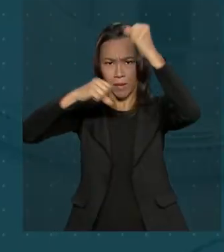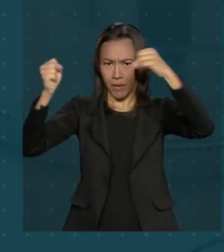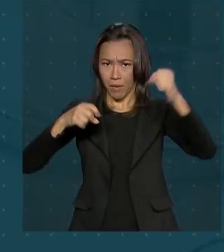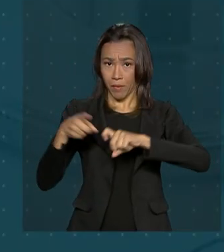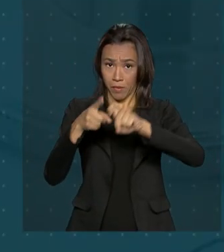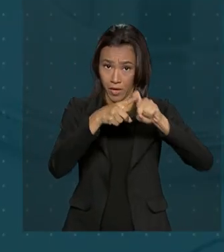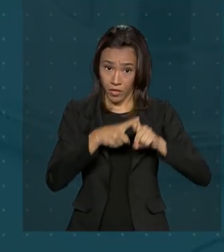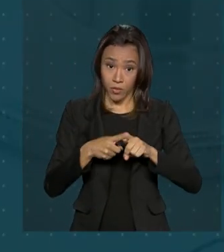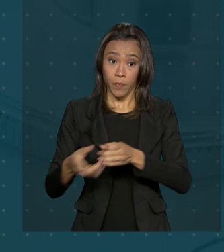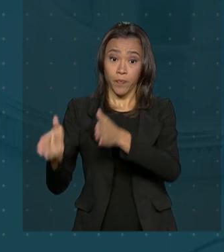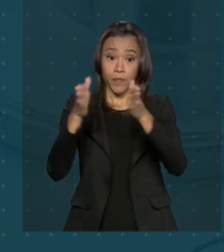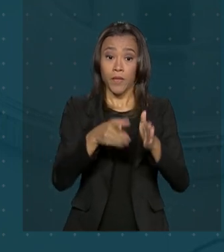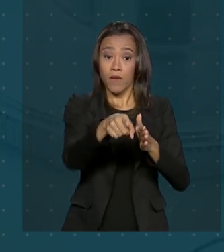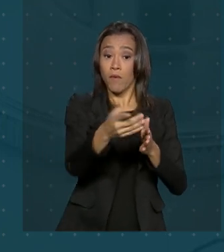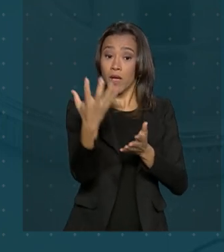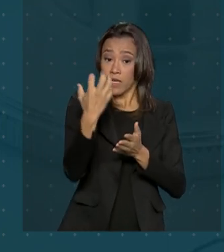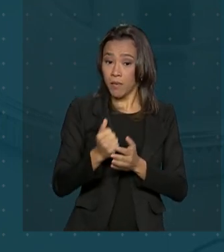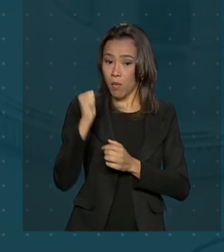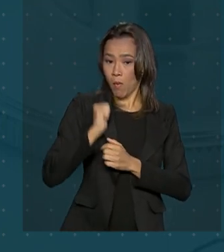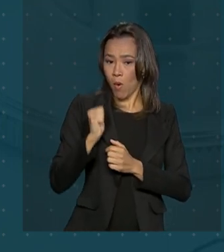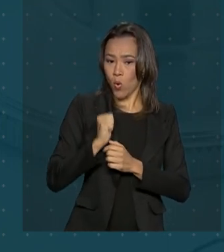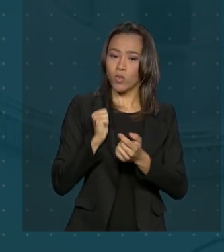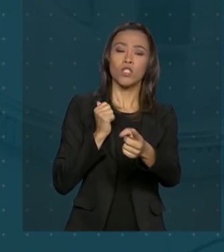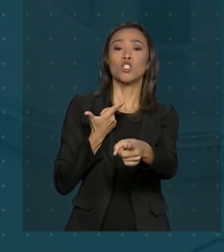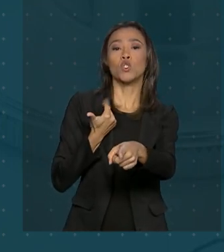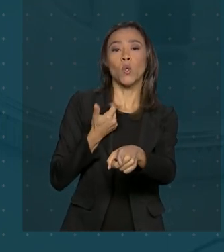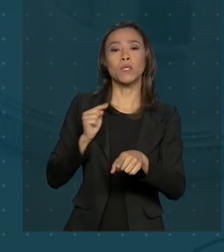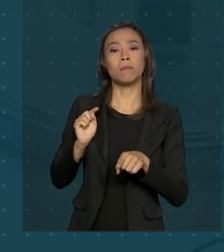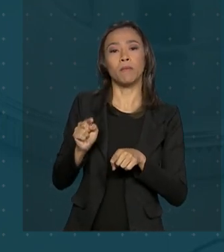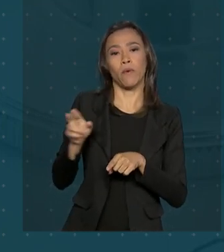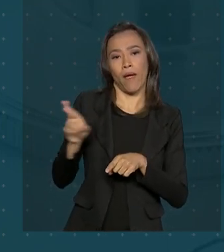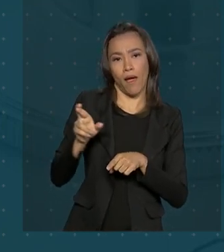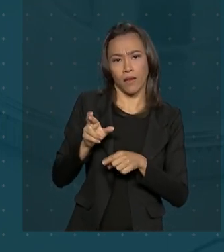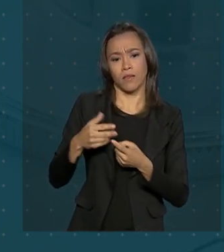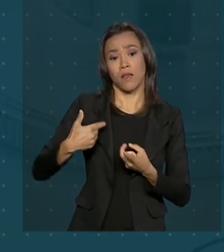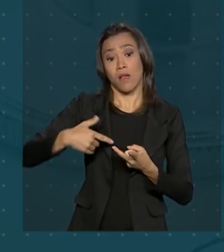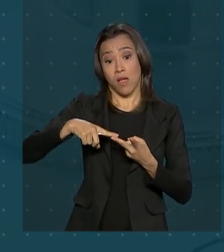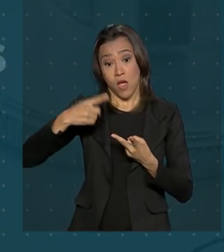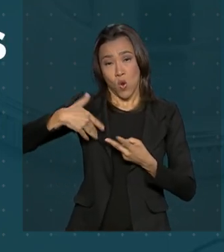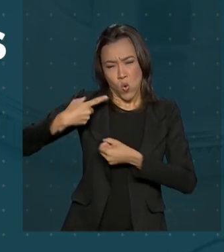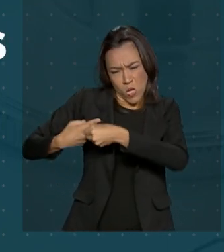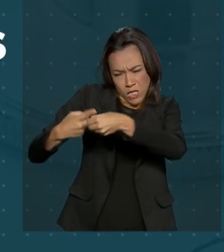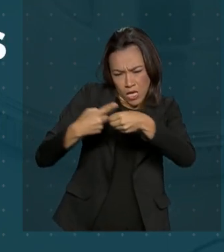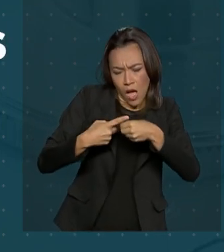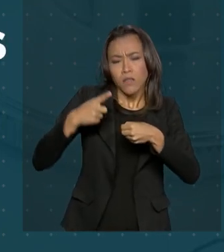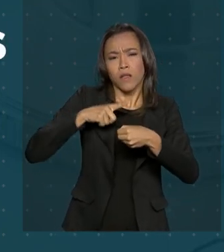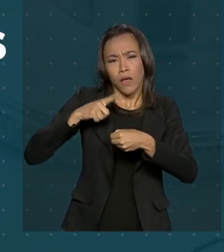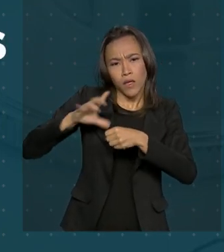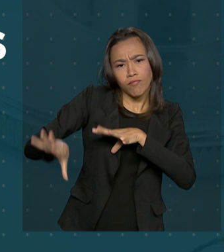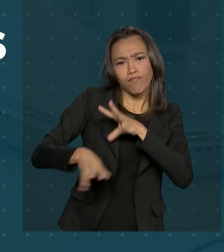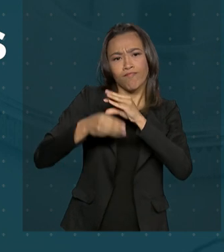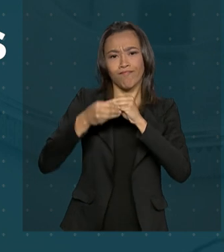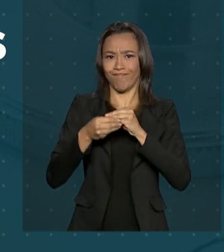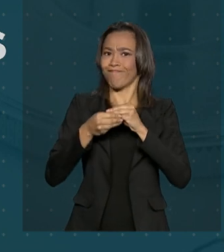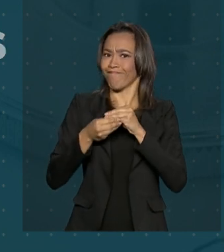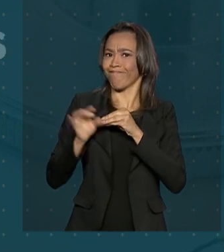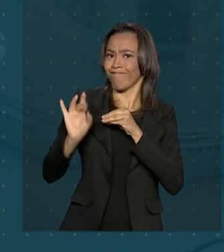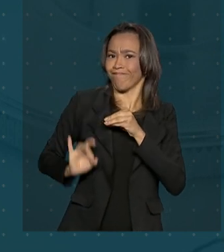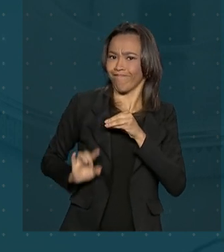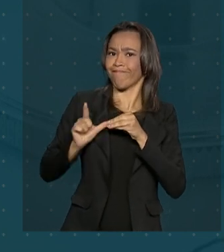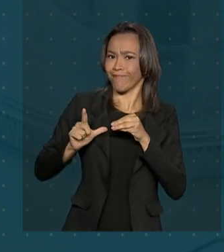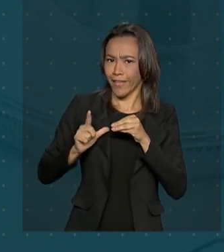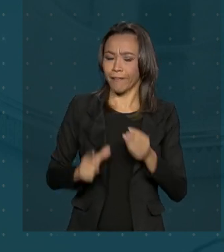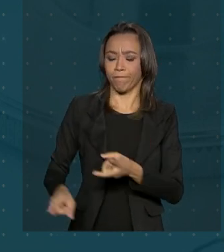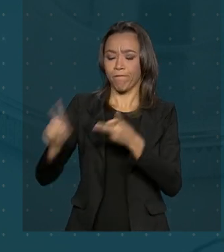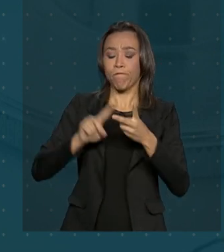médicos do programa vão receber uma bolsa de 12 mil reais. As áreas mais remotas também dão direito a gratificações. A lei